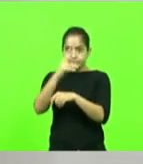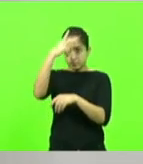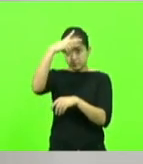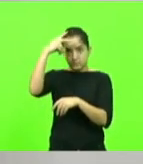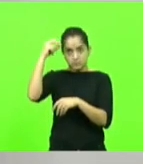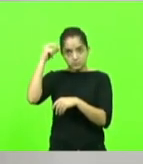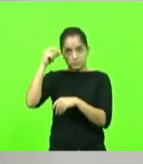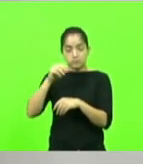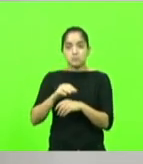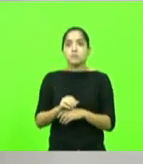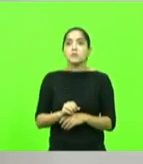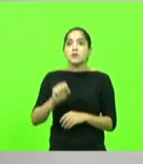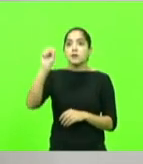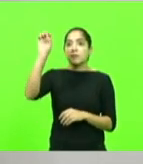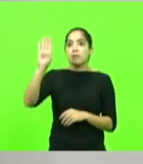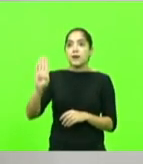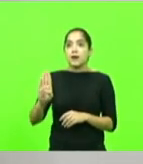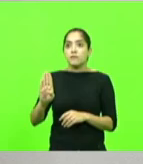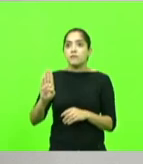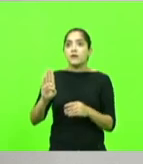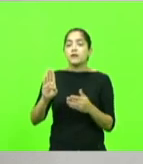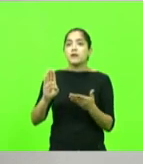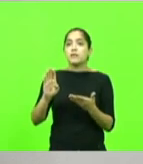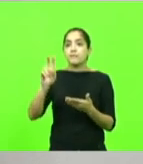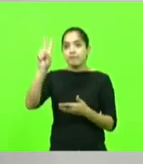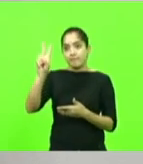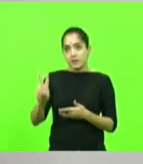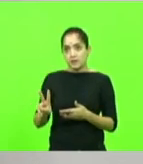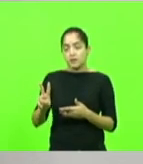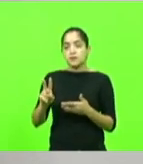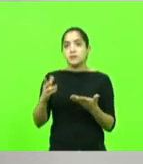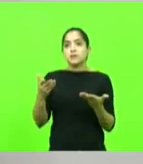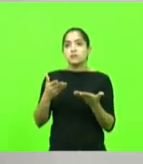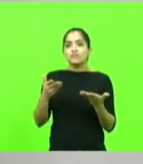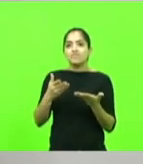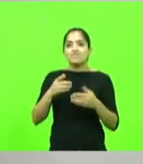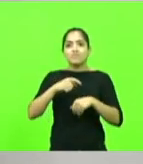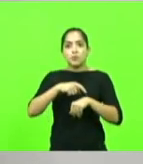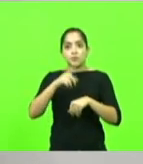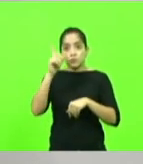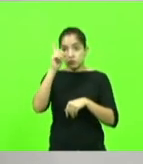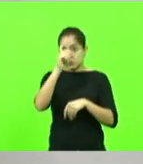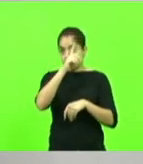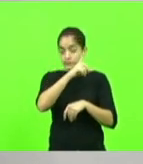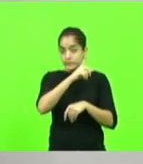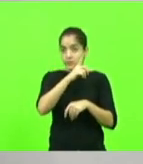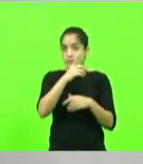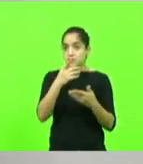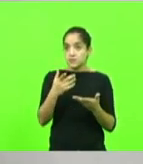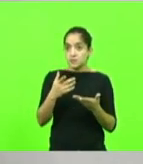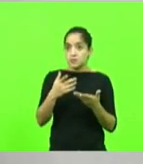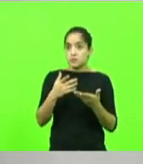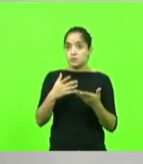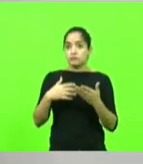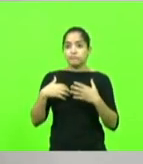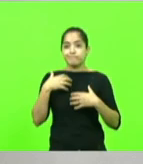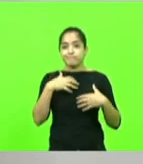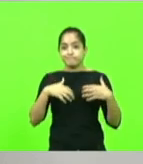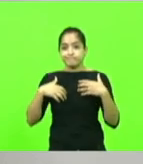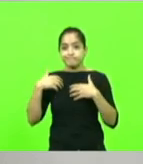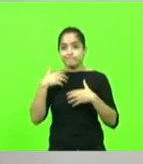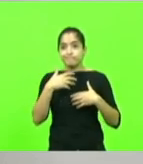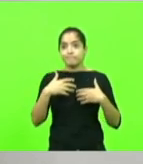de Barra Velha, prefeito Douglas, meu amigo, que no momento de desespero, no momento que estava muito chateado, exaltado,